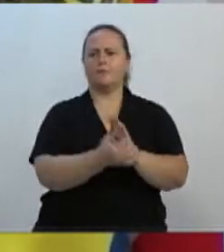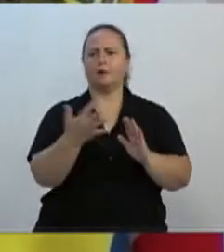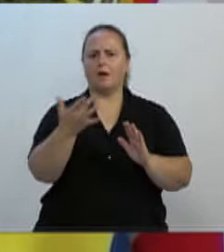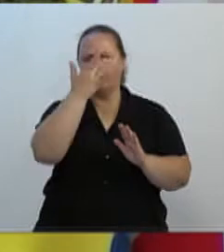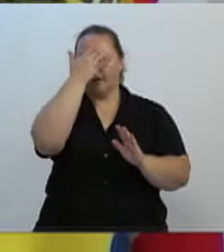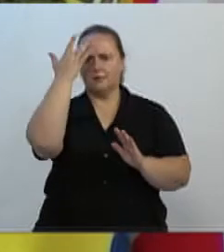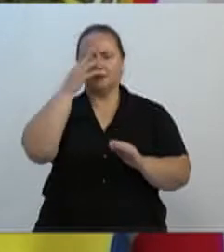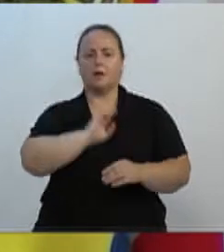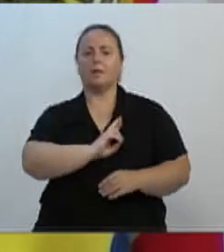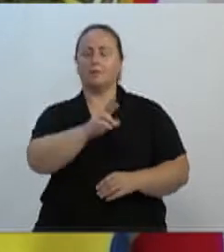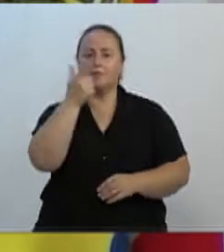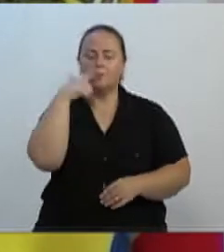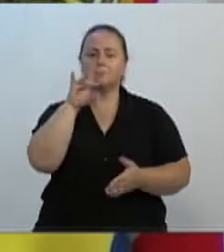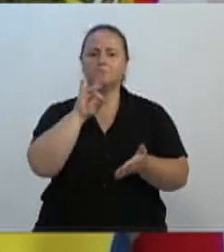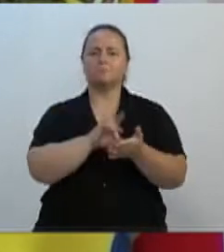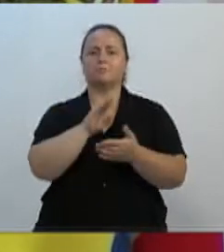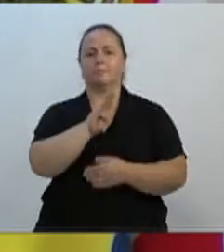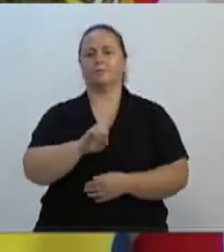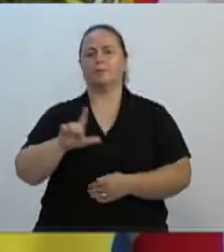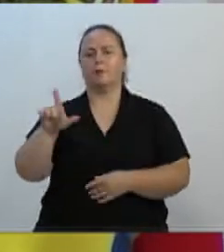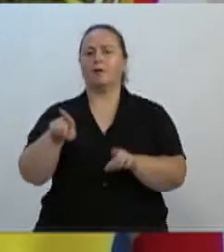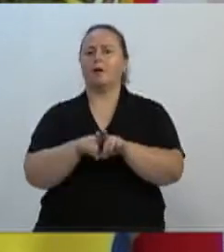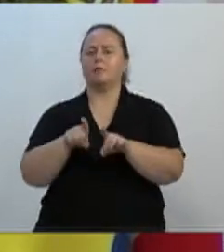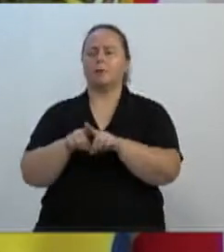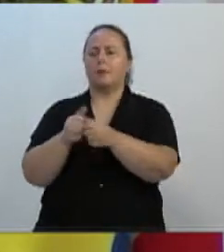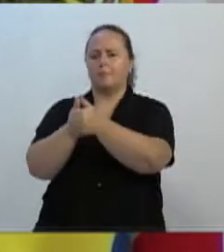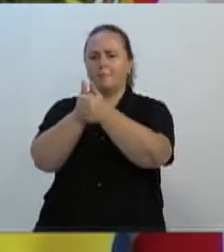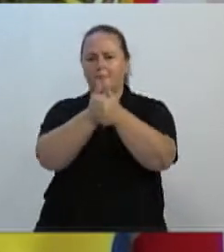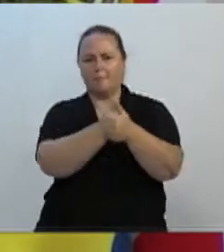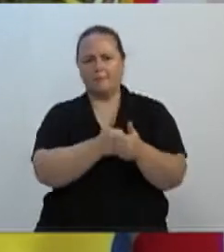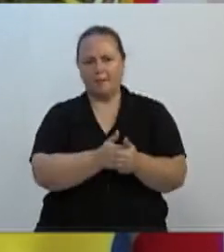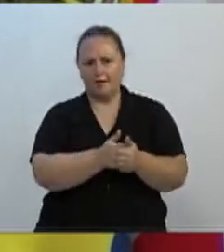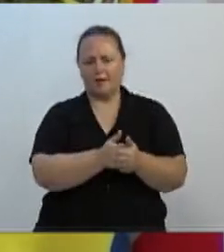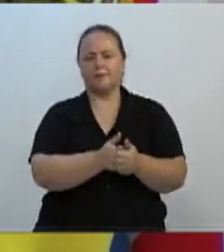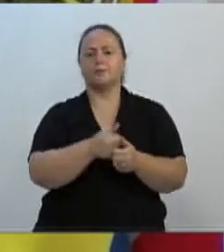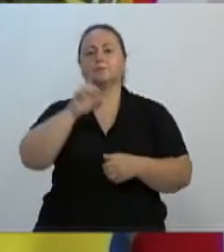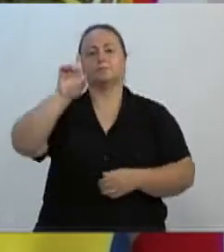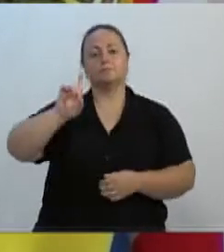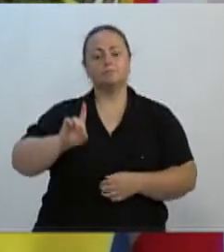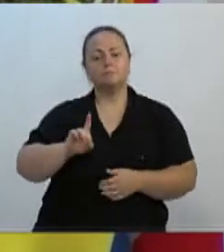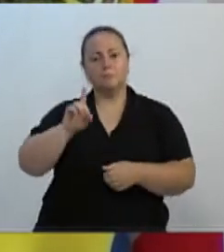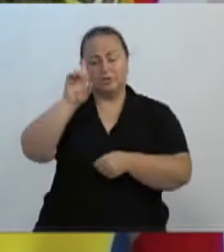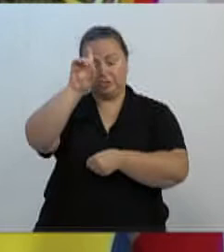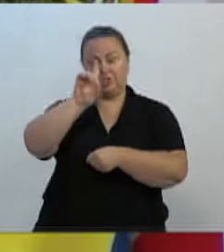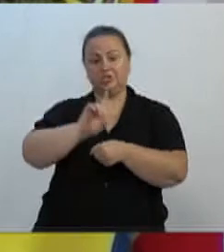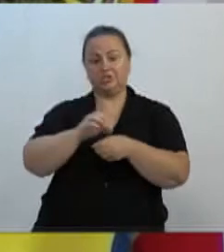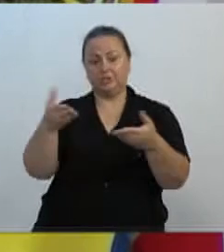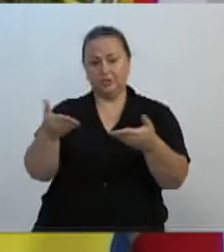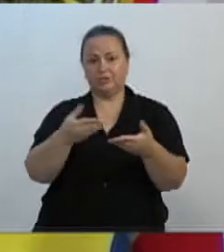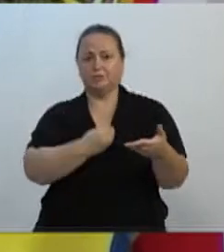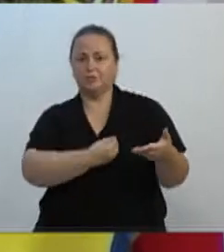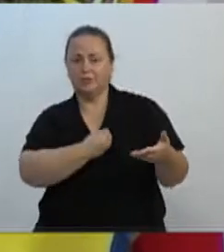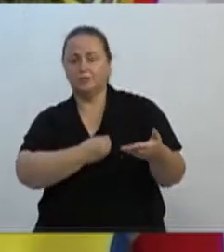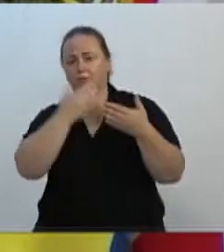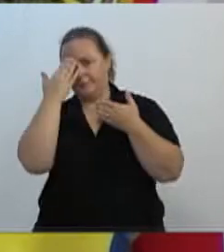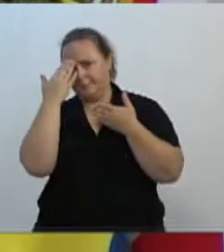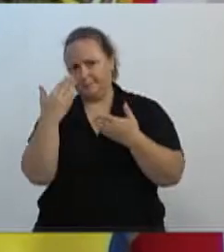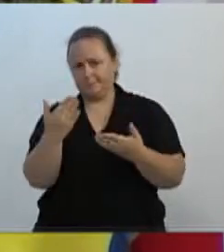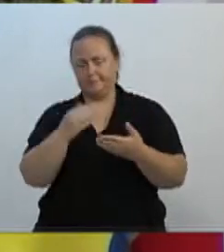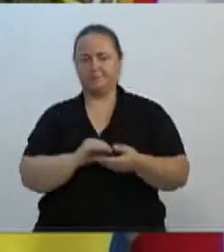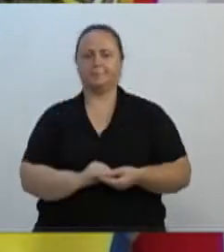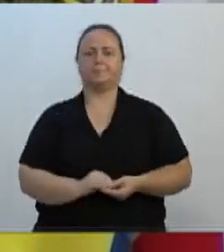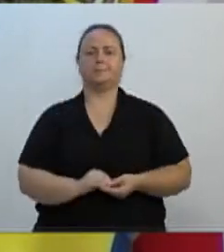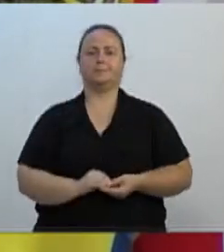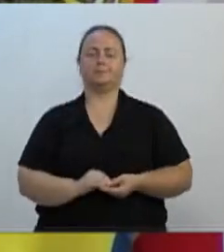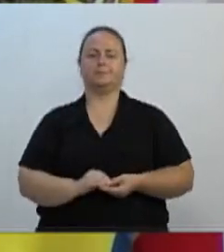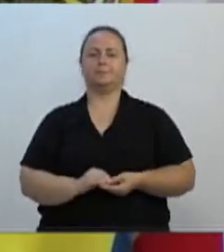os municípios vizinhos à cidade de Blumenau. Então, senhores diretores que estão presentes, nosso muito obrigado. Senhores vereadores, o